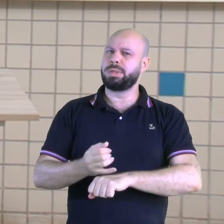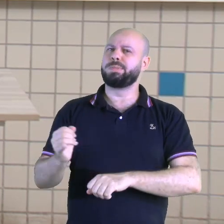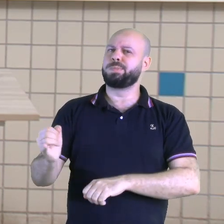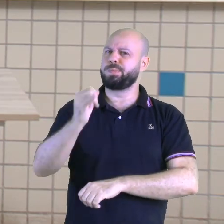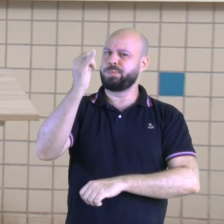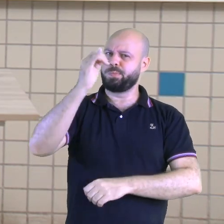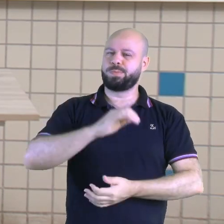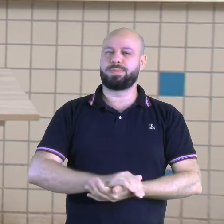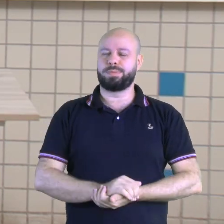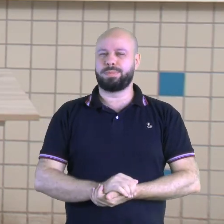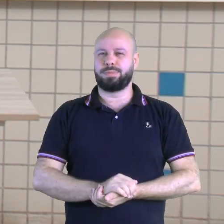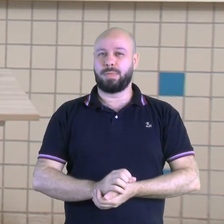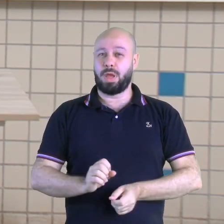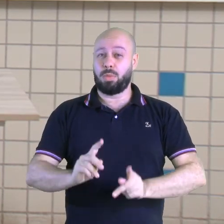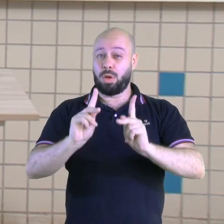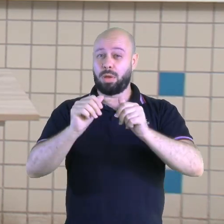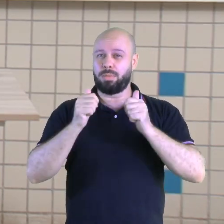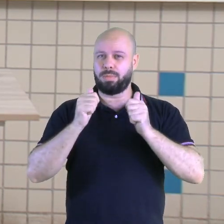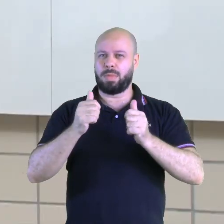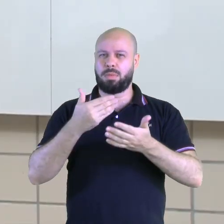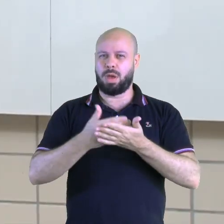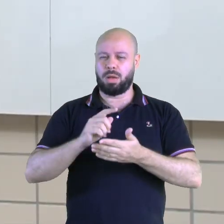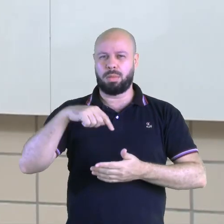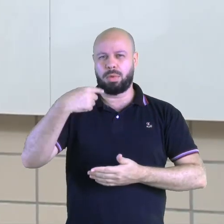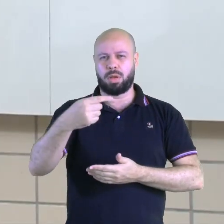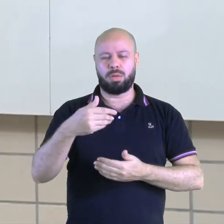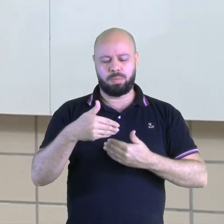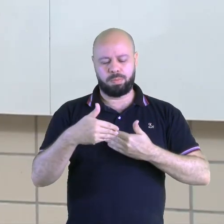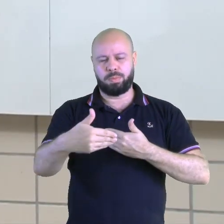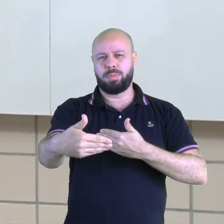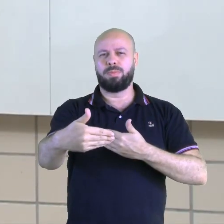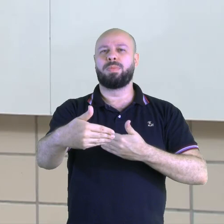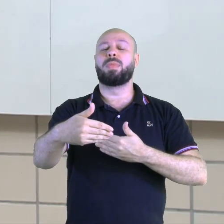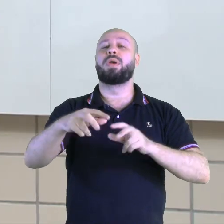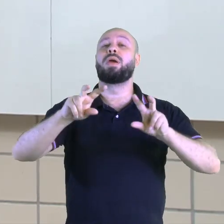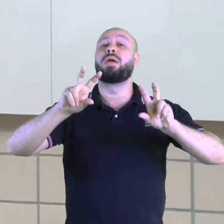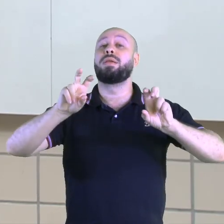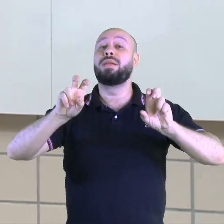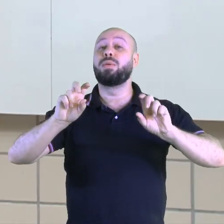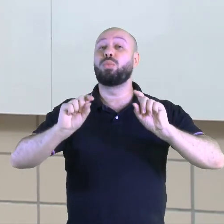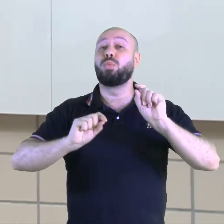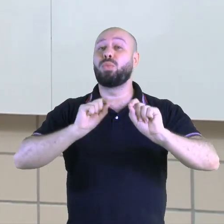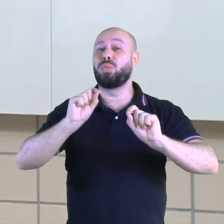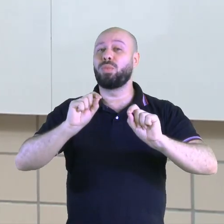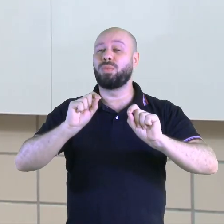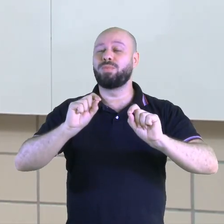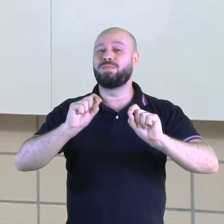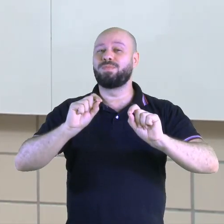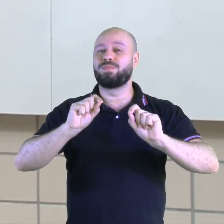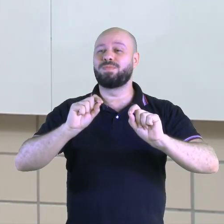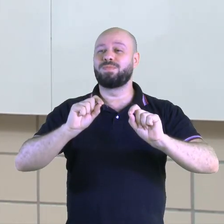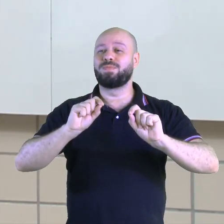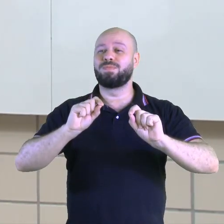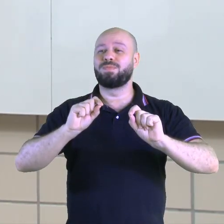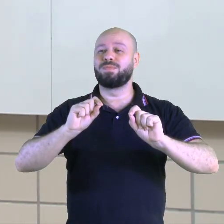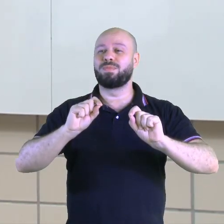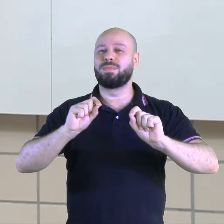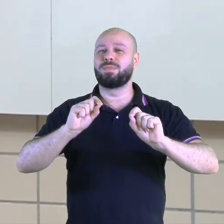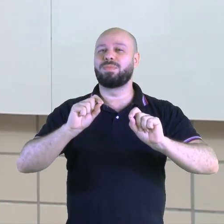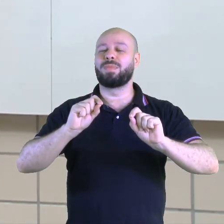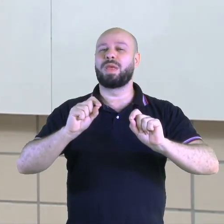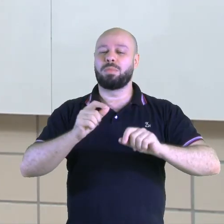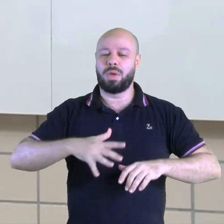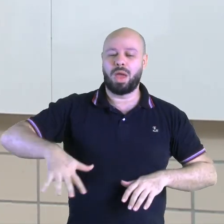Ok? Então, na próxima aula, nós continuamos aí falando um pouco sobre o ambiente,